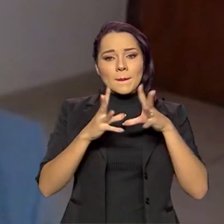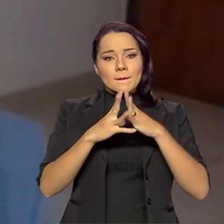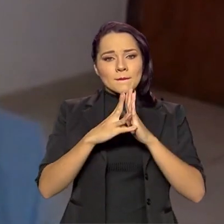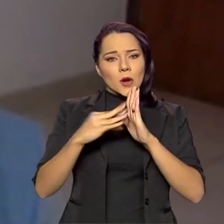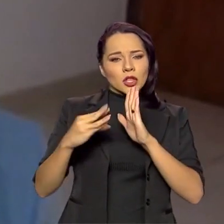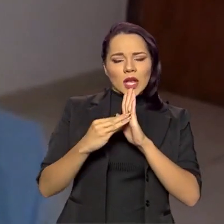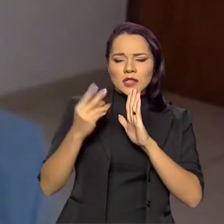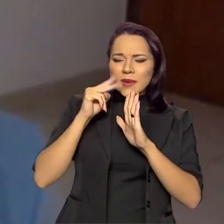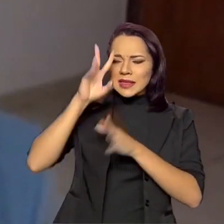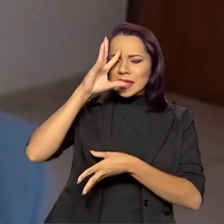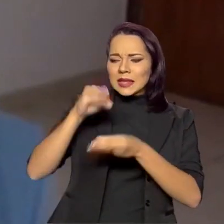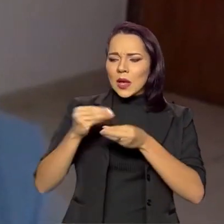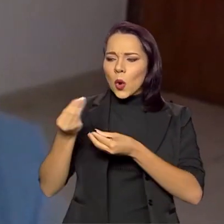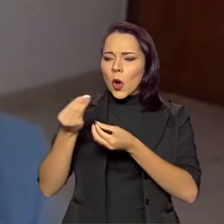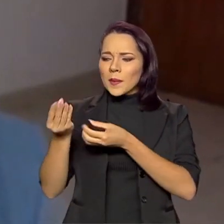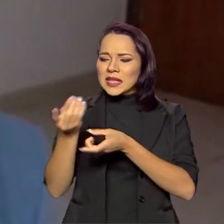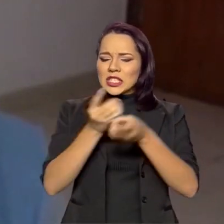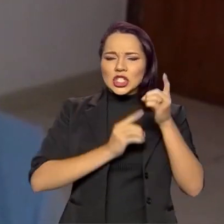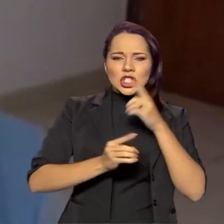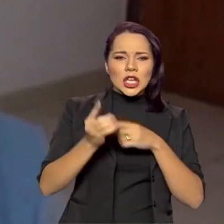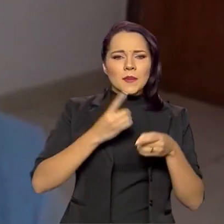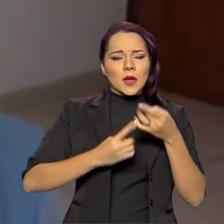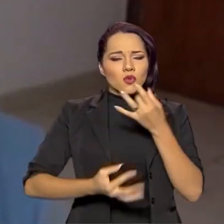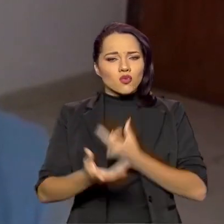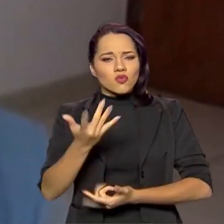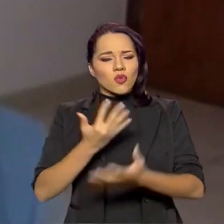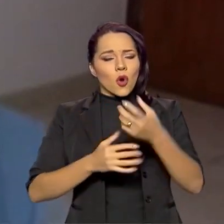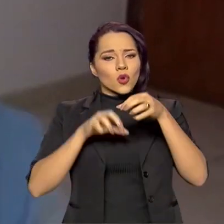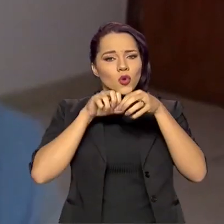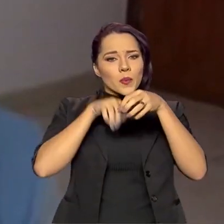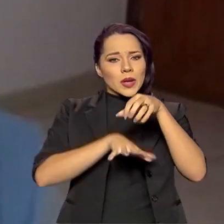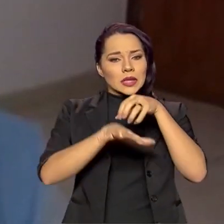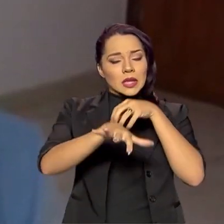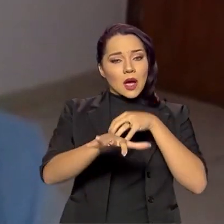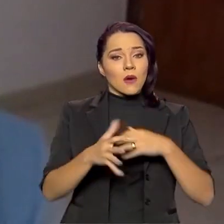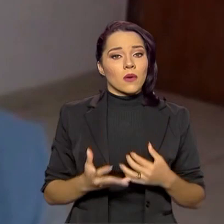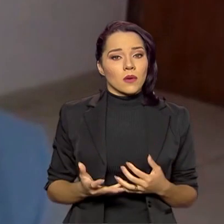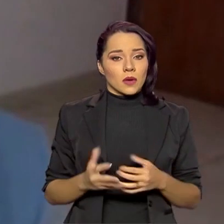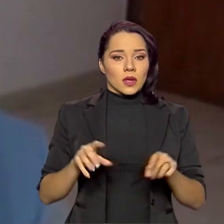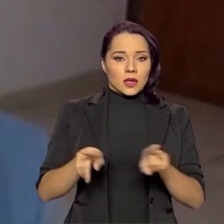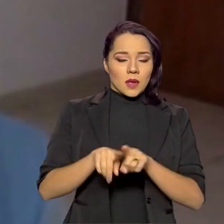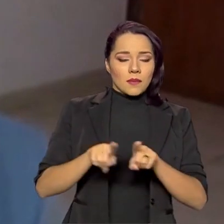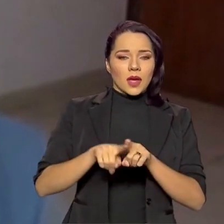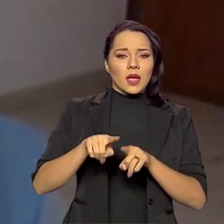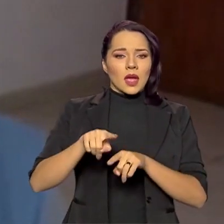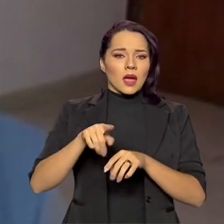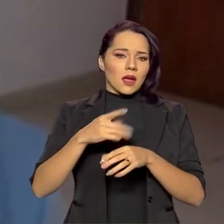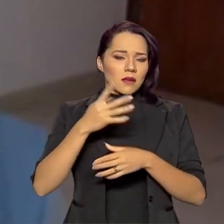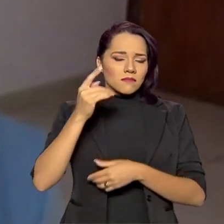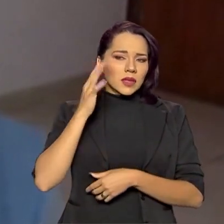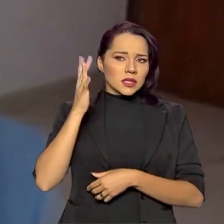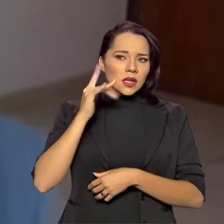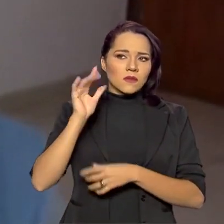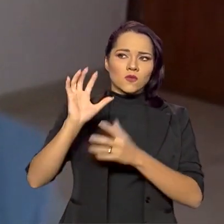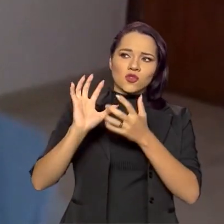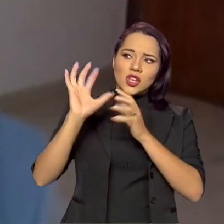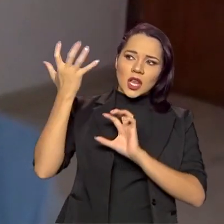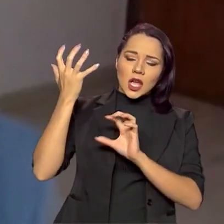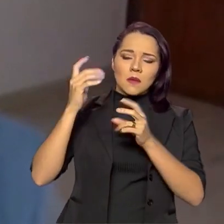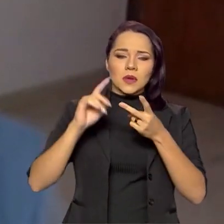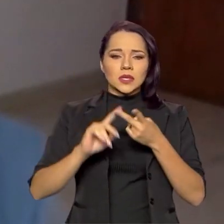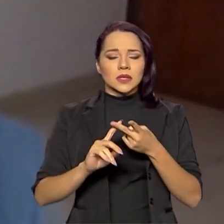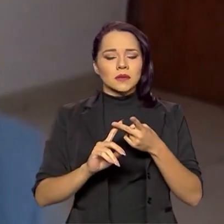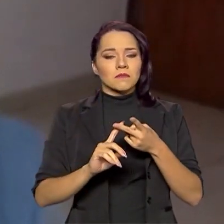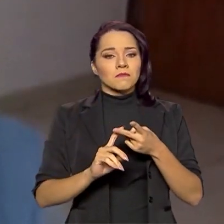tentar entender essa dinâmica do fogo no Pantanal, incluindo aspectos climatológicos,